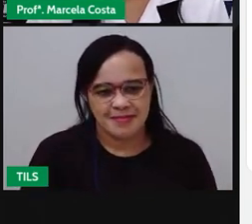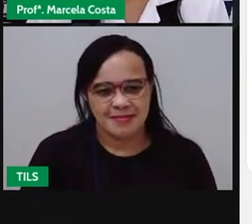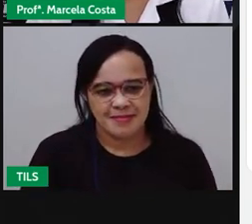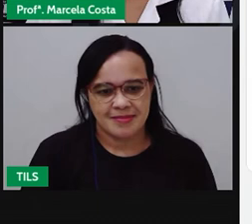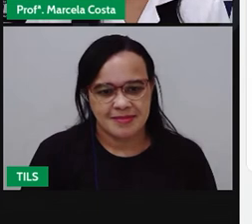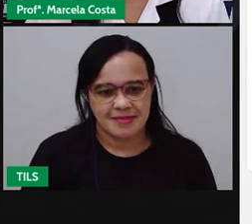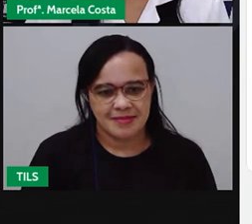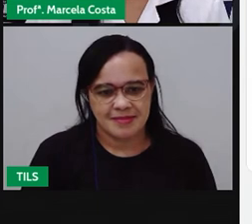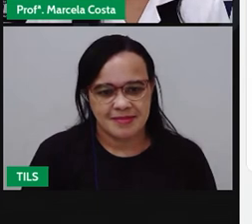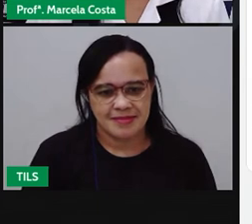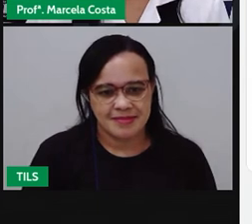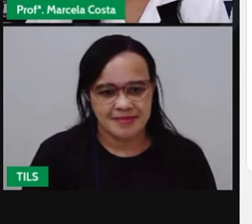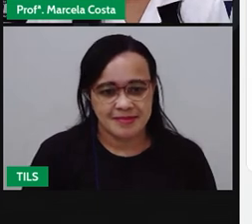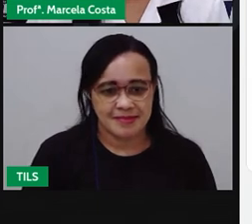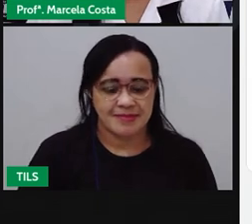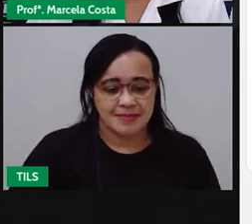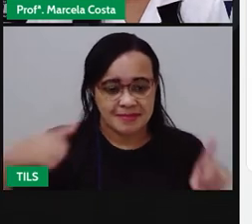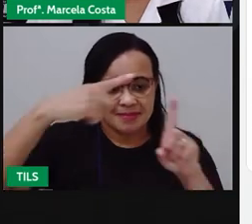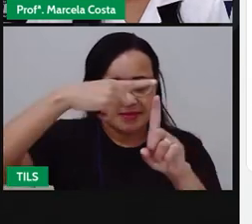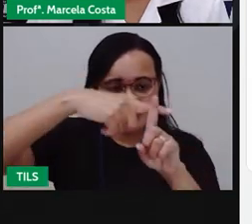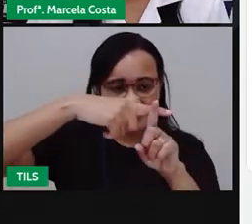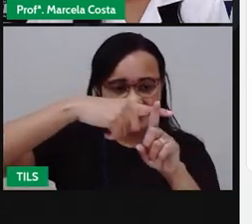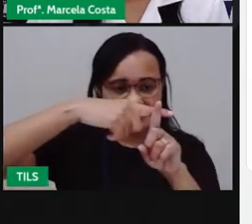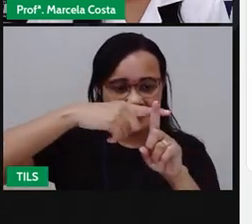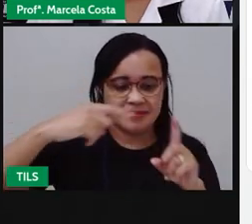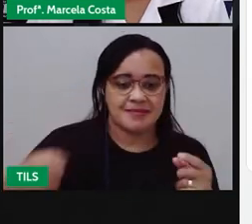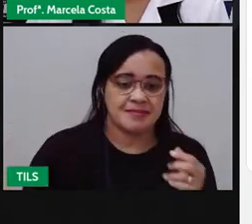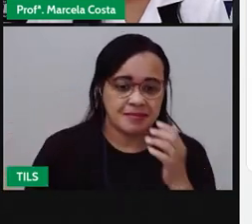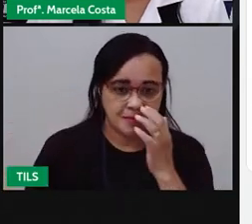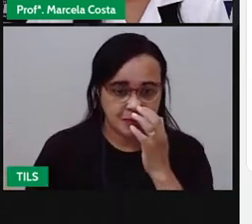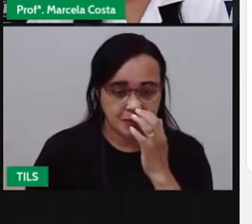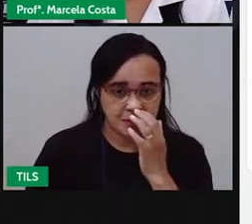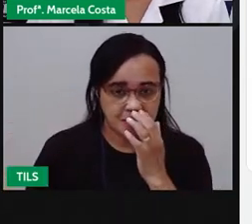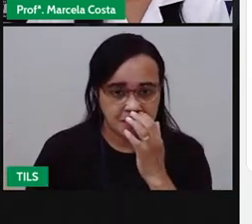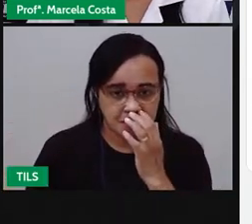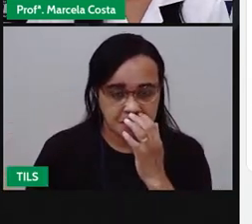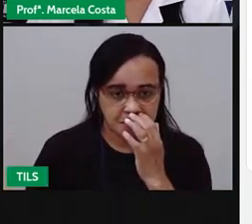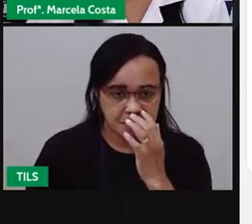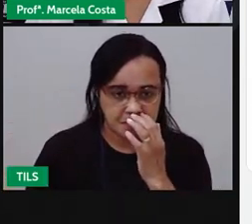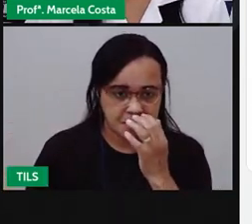Pode fazer a cruz que eu vejo lá em cima na igreja, né?